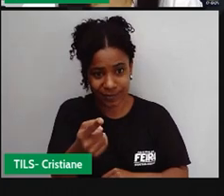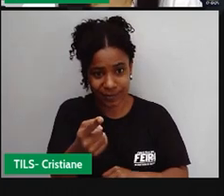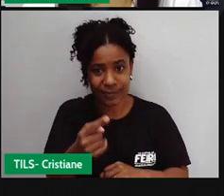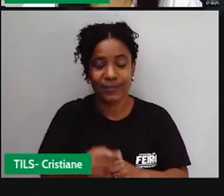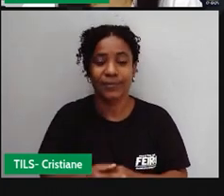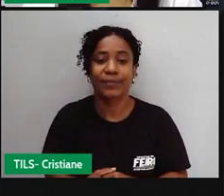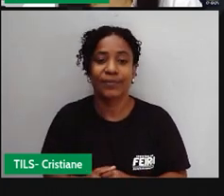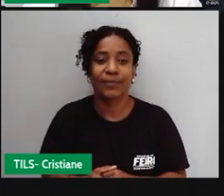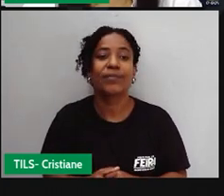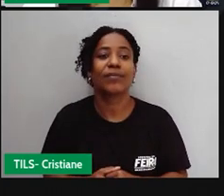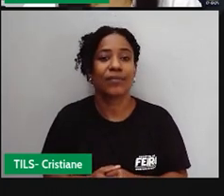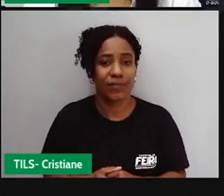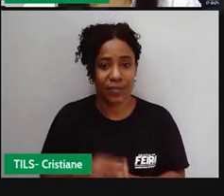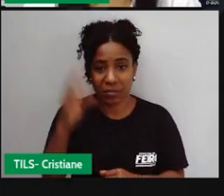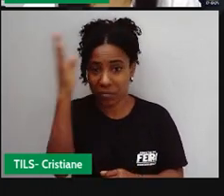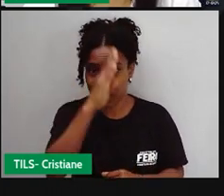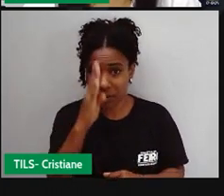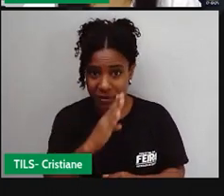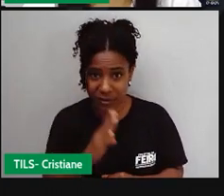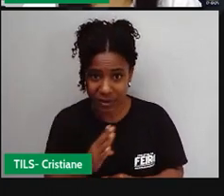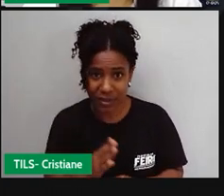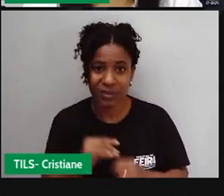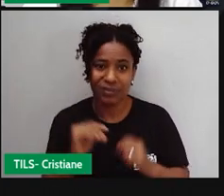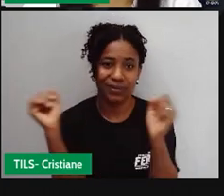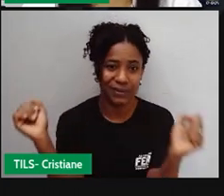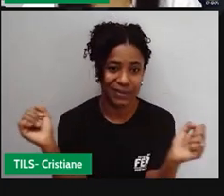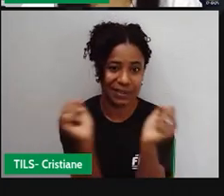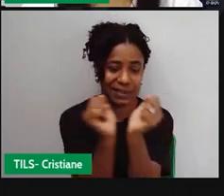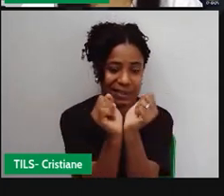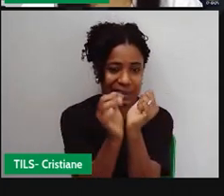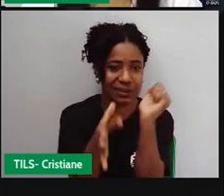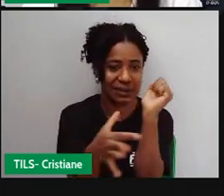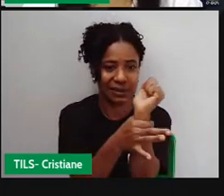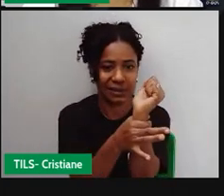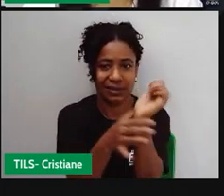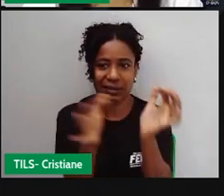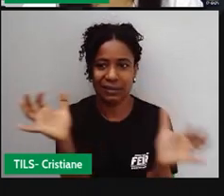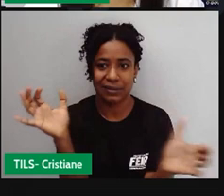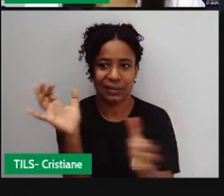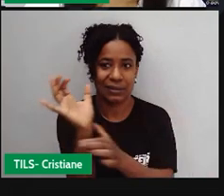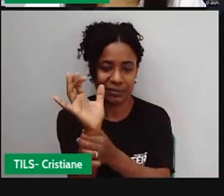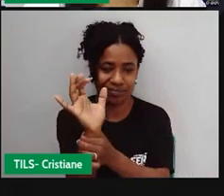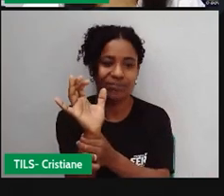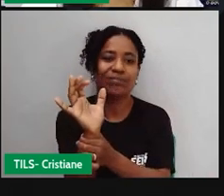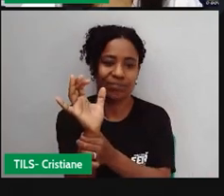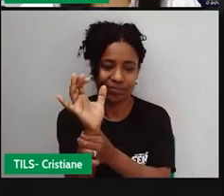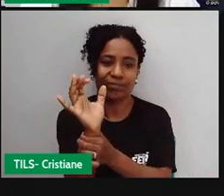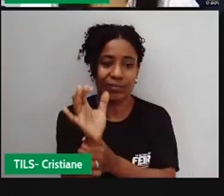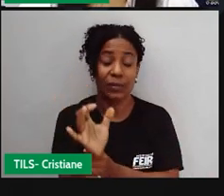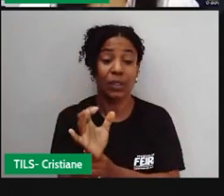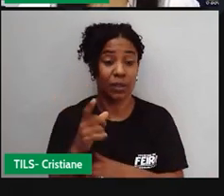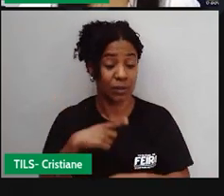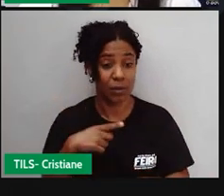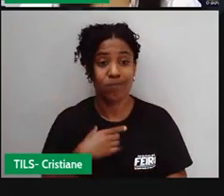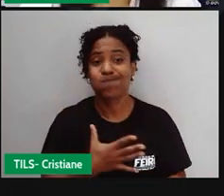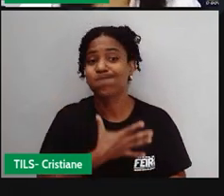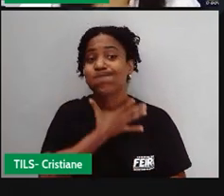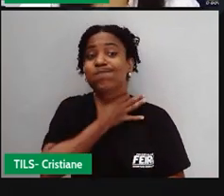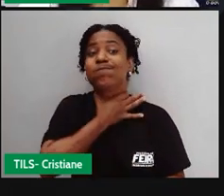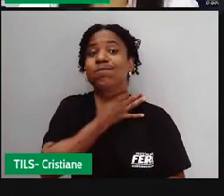a gente observar, né? Africanos acorrentados. Então, eles eram expostos realmente como se fossem